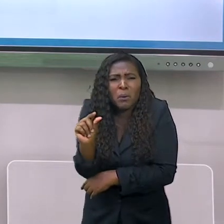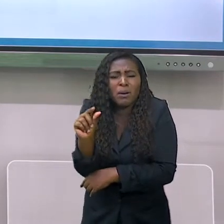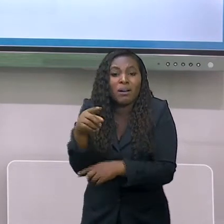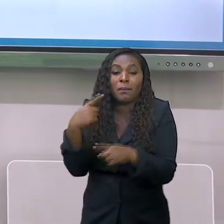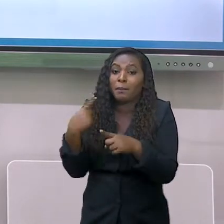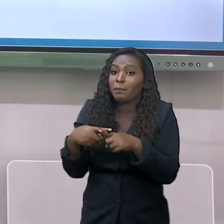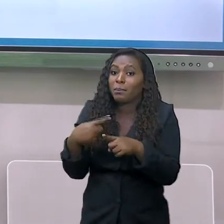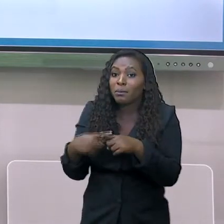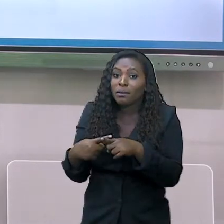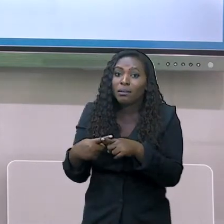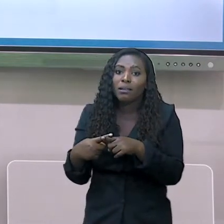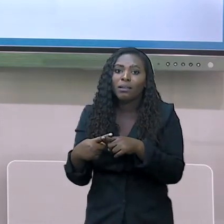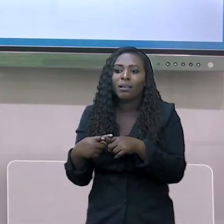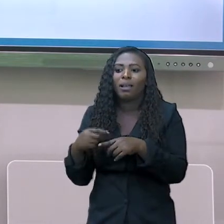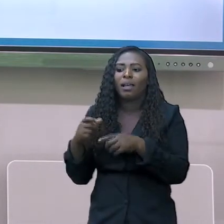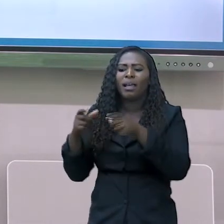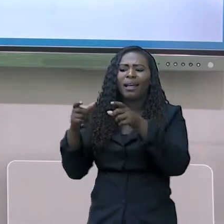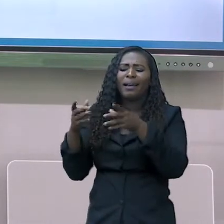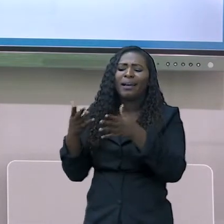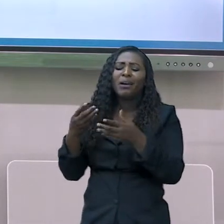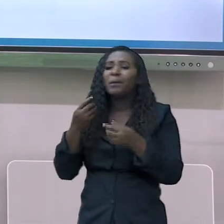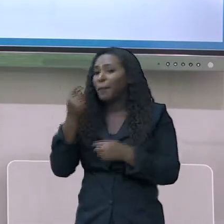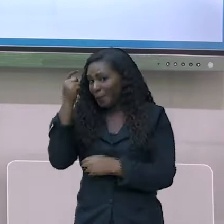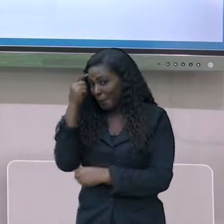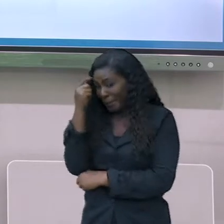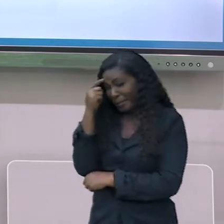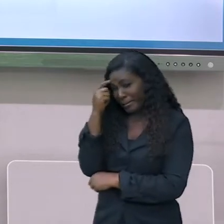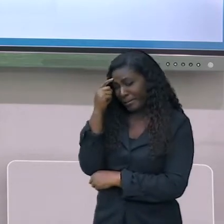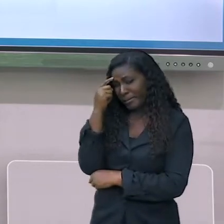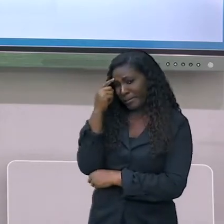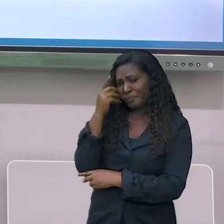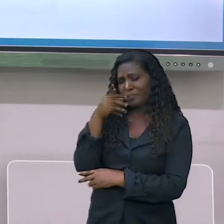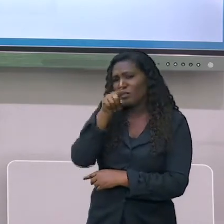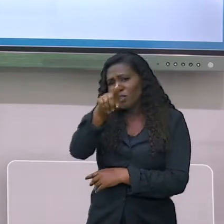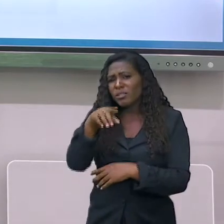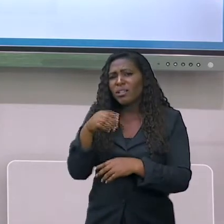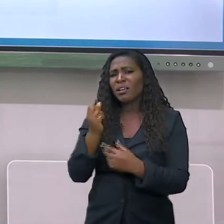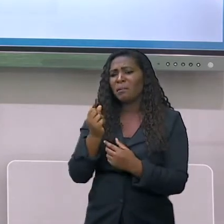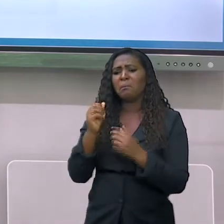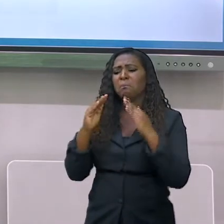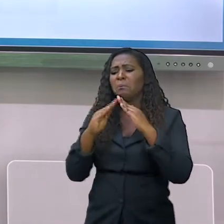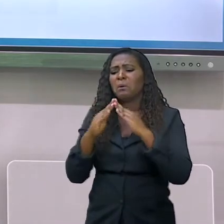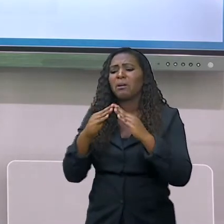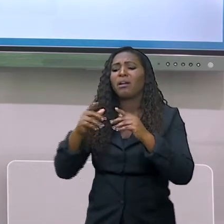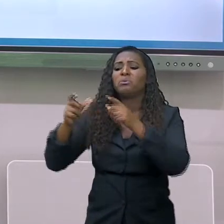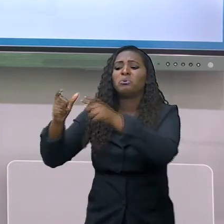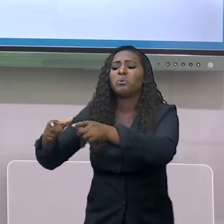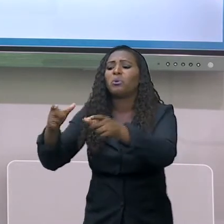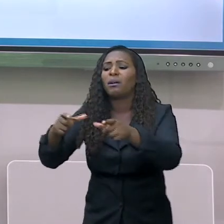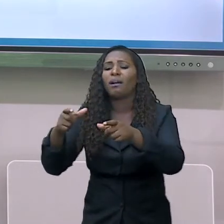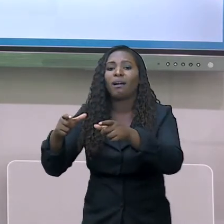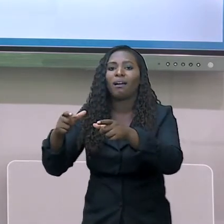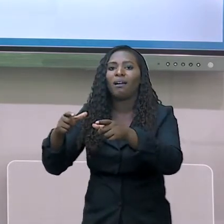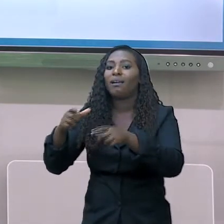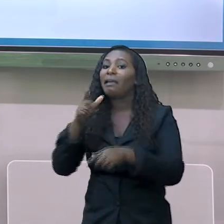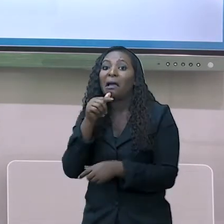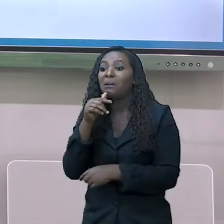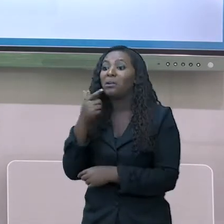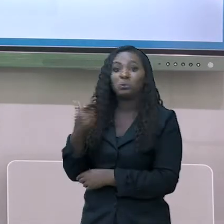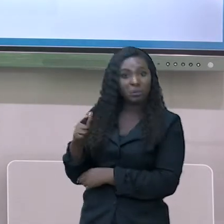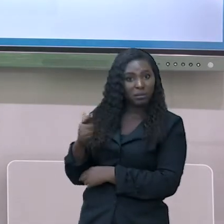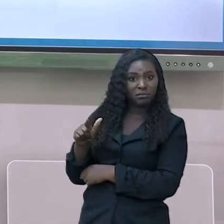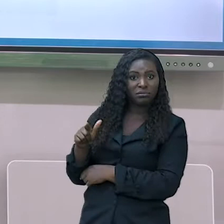pensa, como morar num lugar que não tem água? Porque nós vamos ter desertos gelados